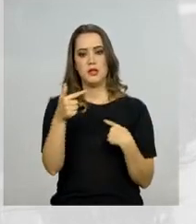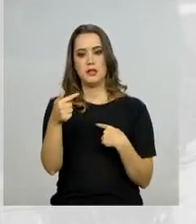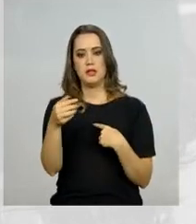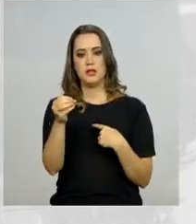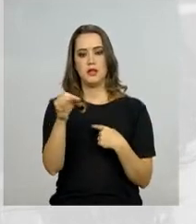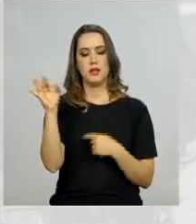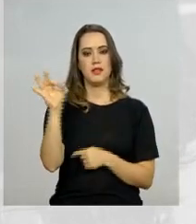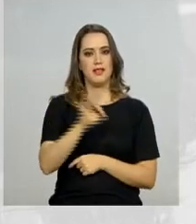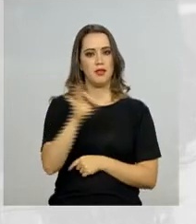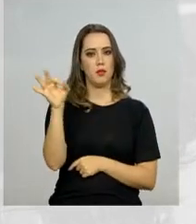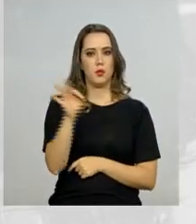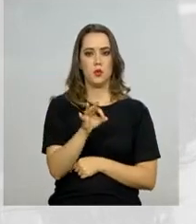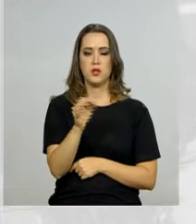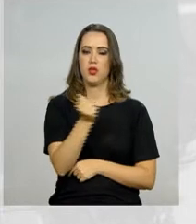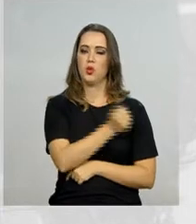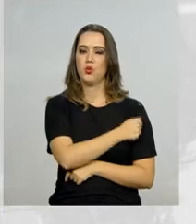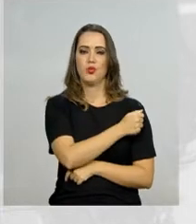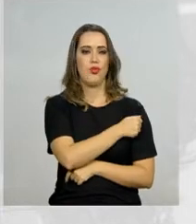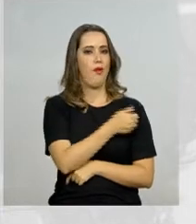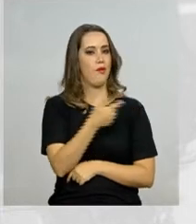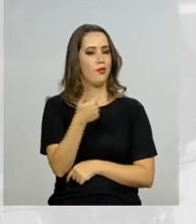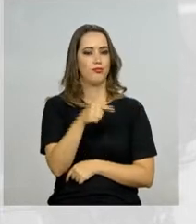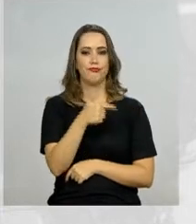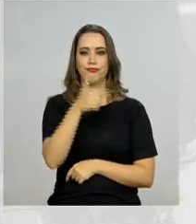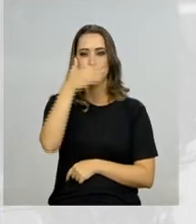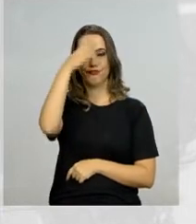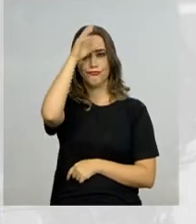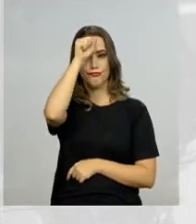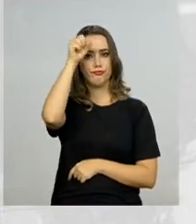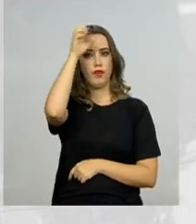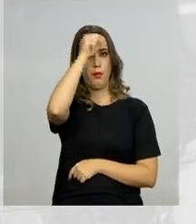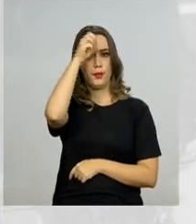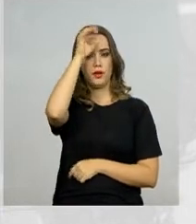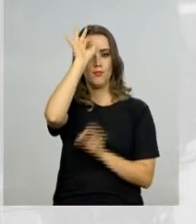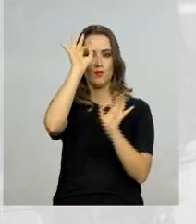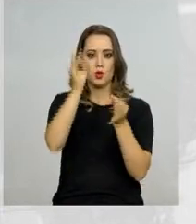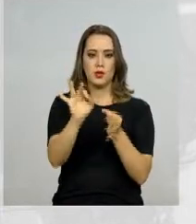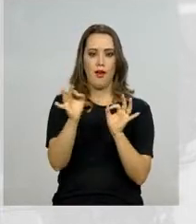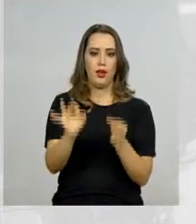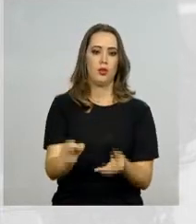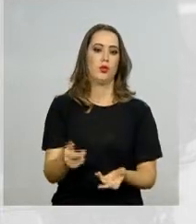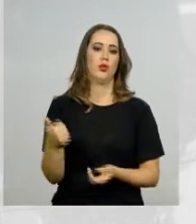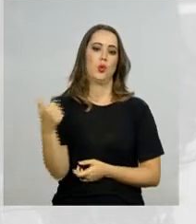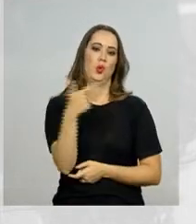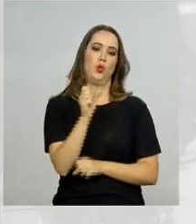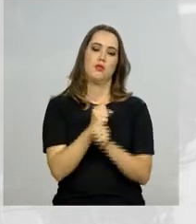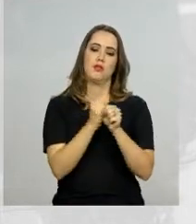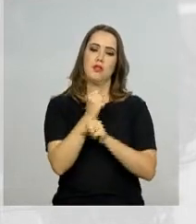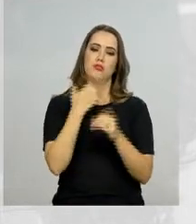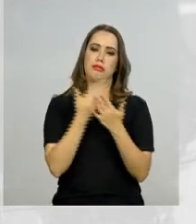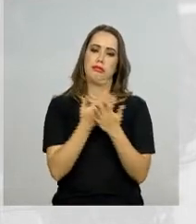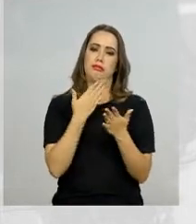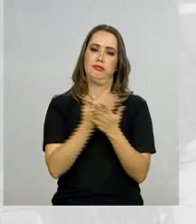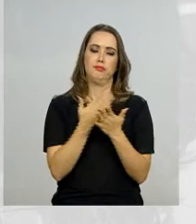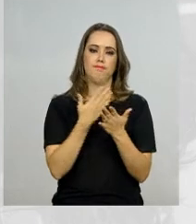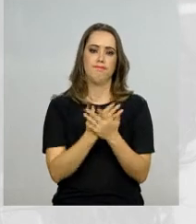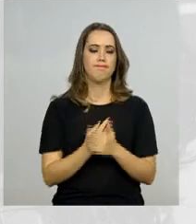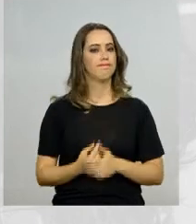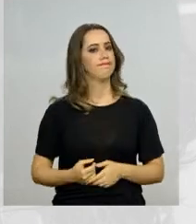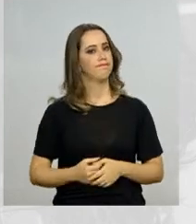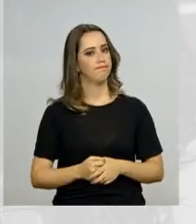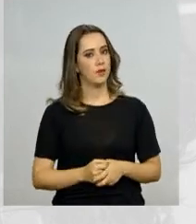alunos não aprenderam o suficiente durante os 12 anos de estudo. A avaliação também mostra que apenas 1